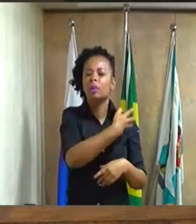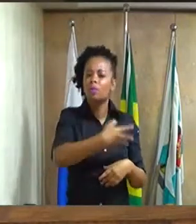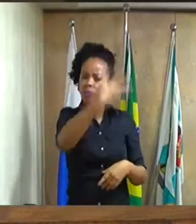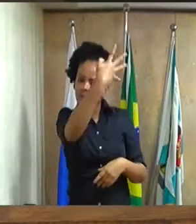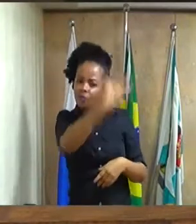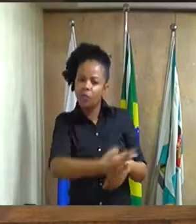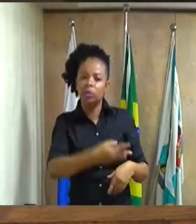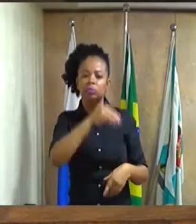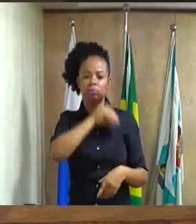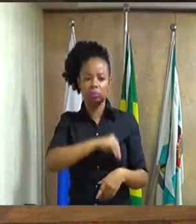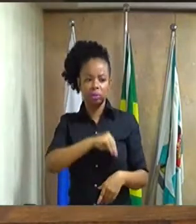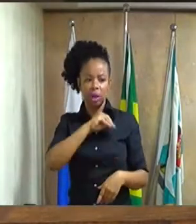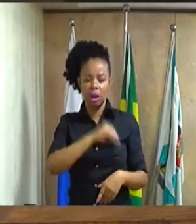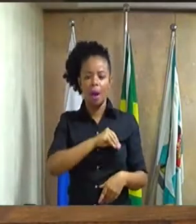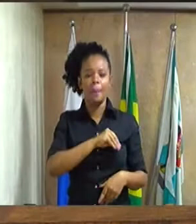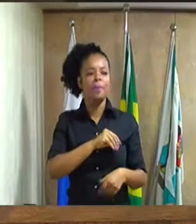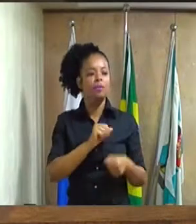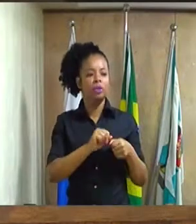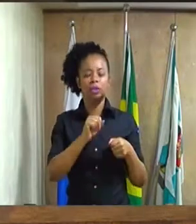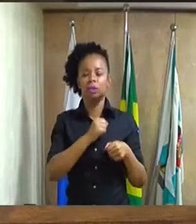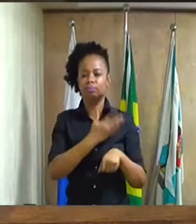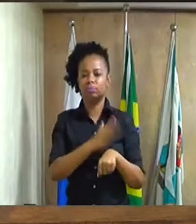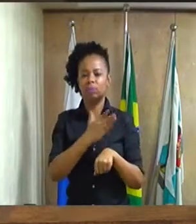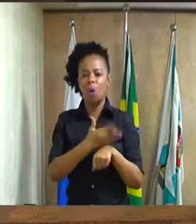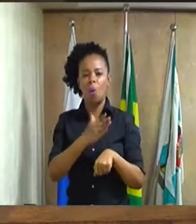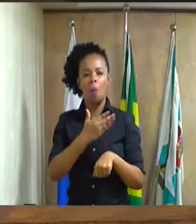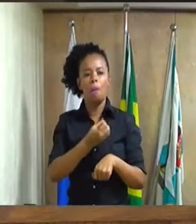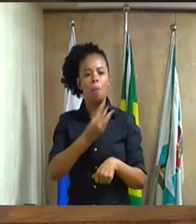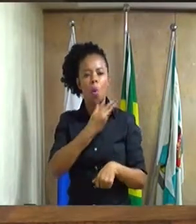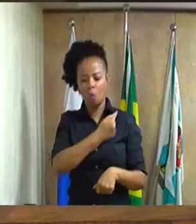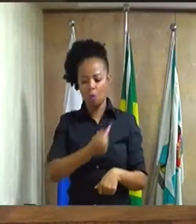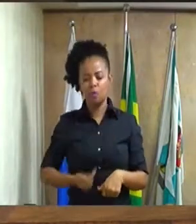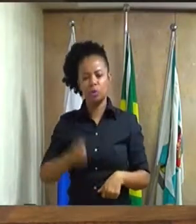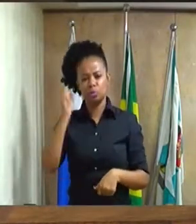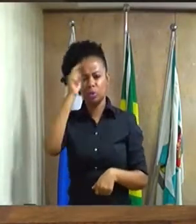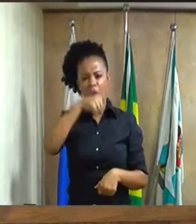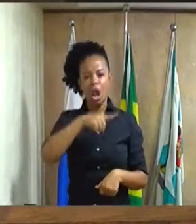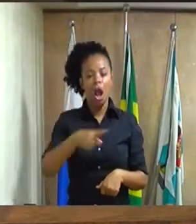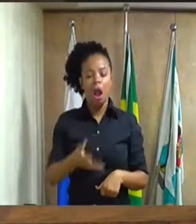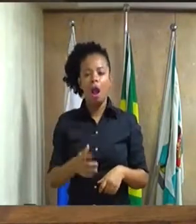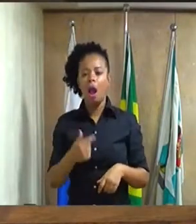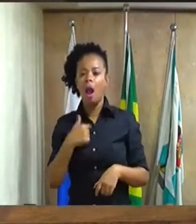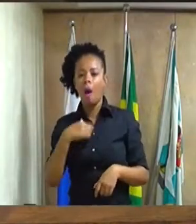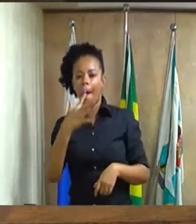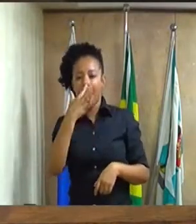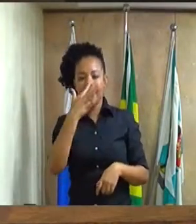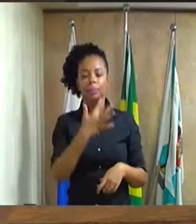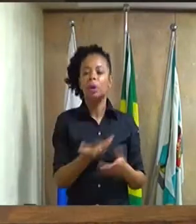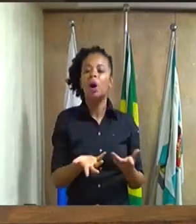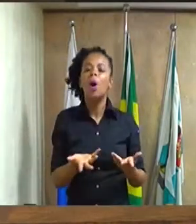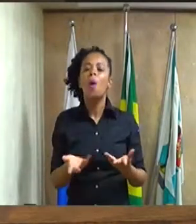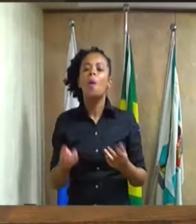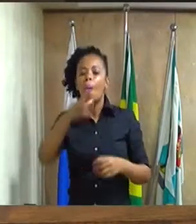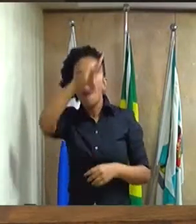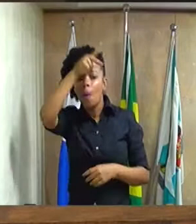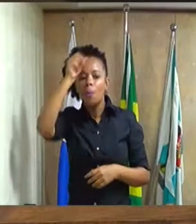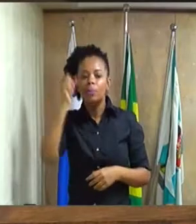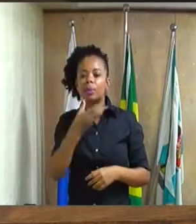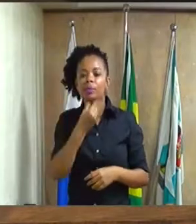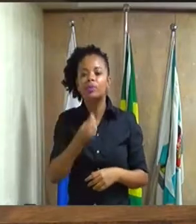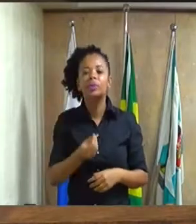fazer um bom governo com dificuldade e eu acredito num prefeito que vai botar as contas em dias, Nivano,